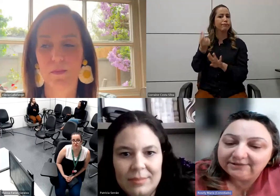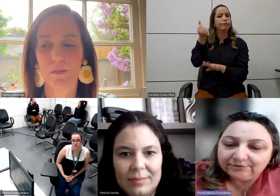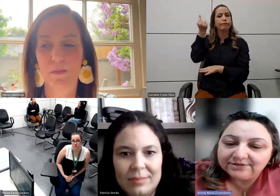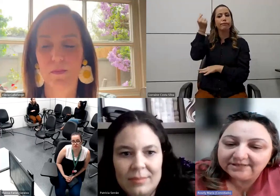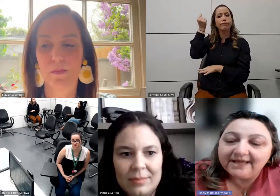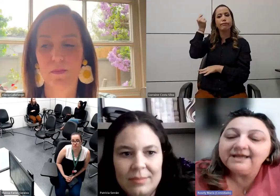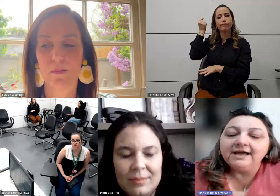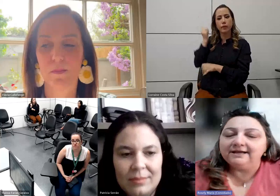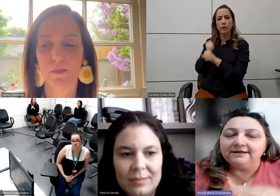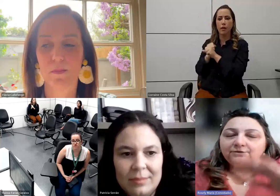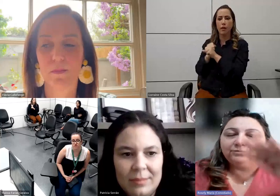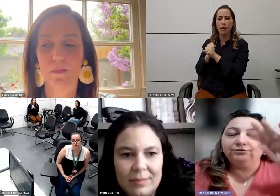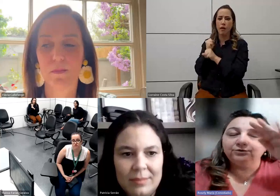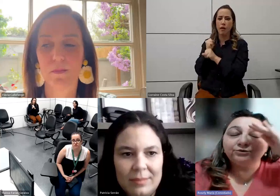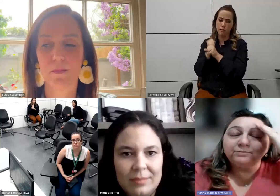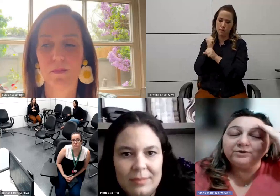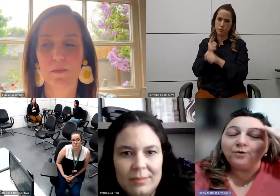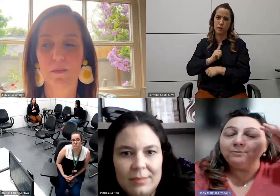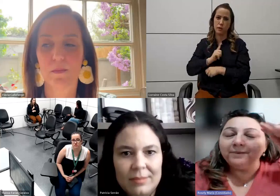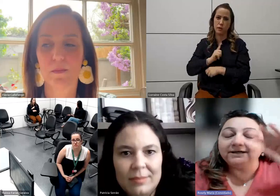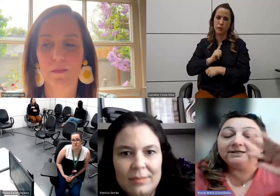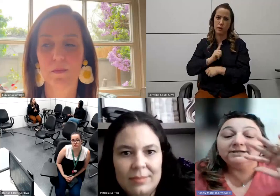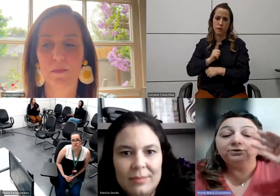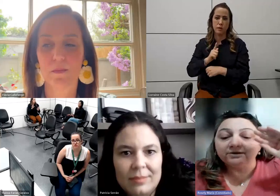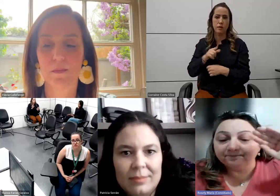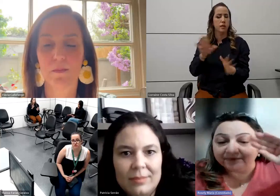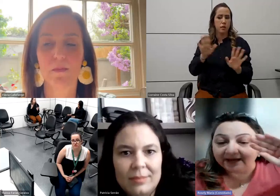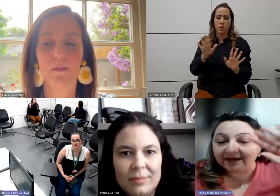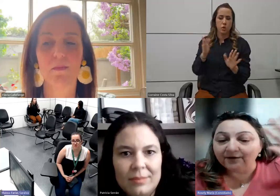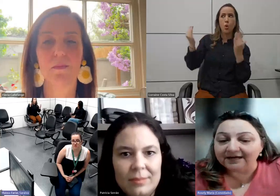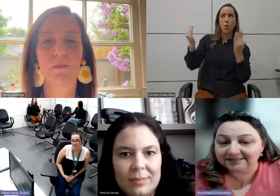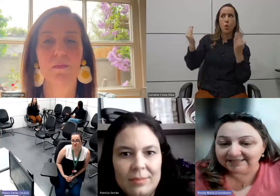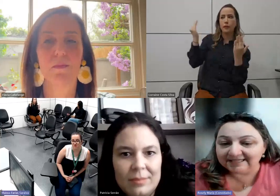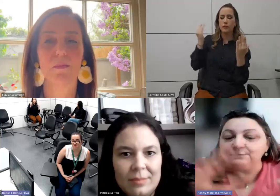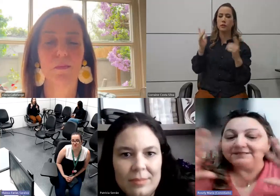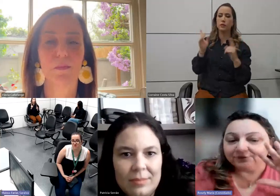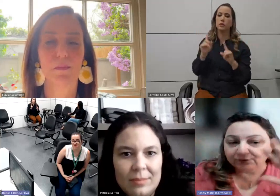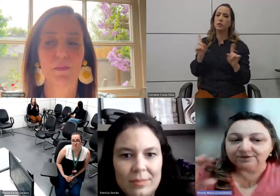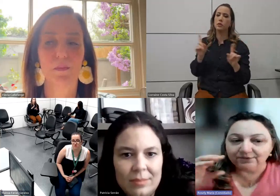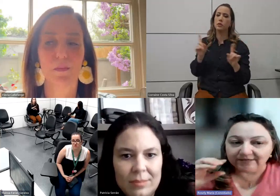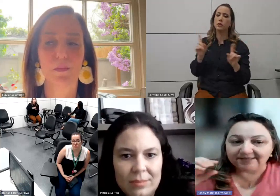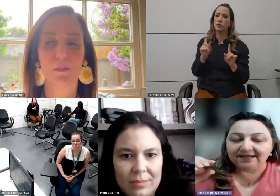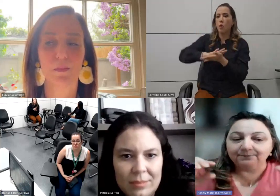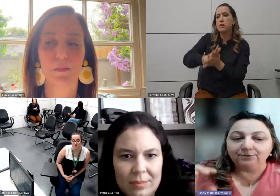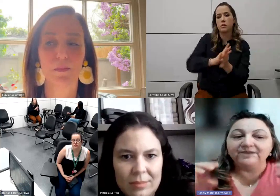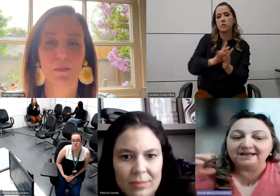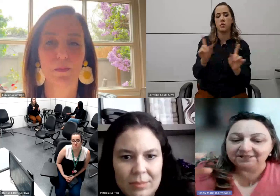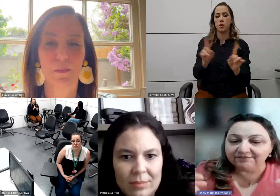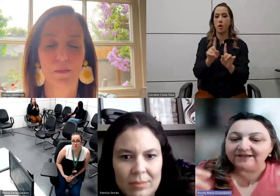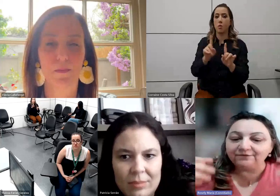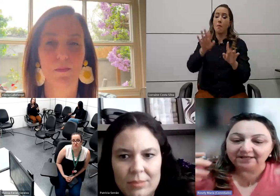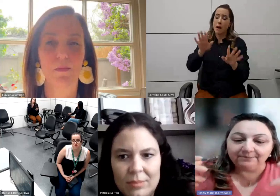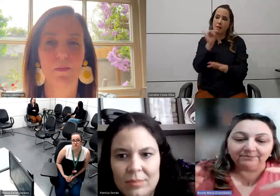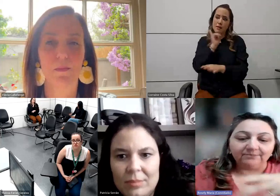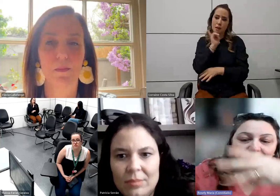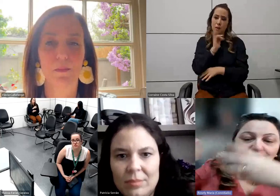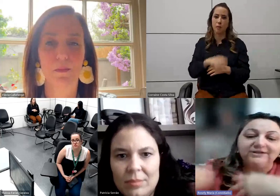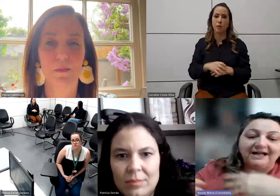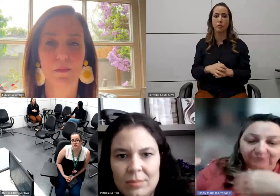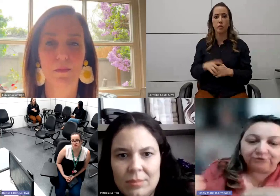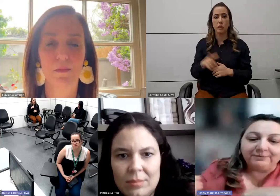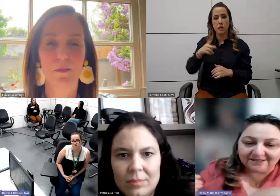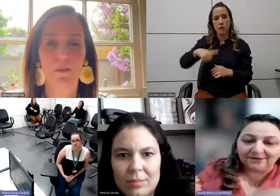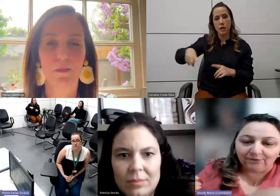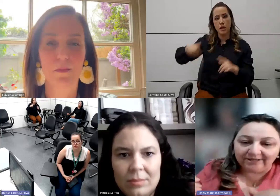há muitos anos. Não estou me comparando ao racismo, mas estou usando o exemplo. Eles tiveram que